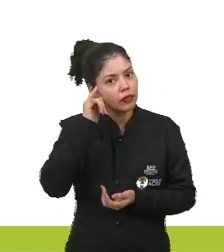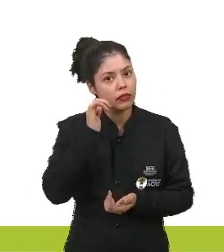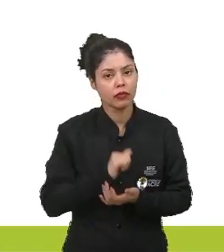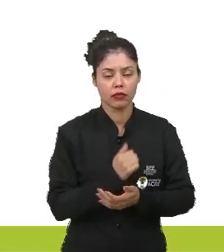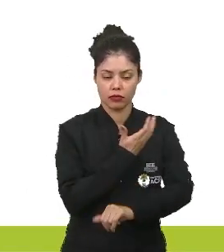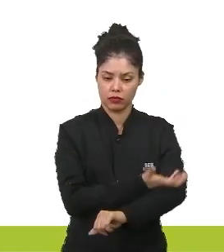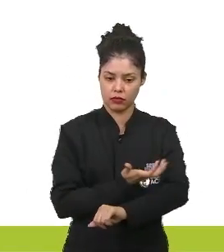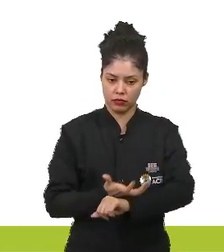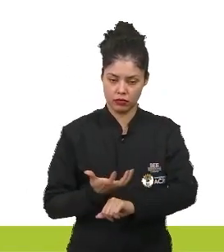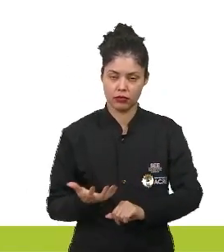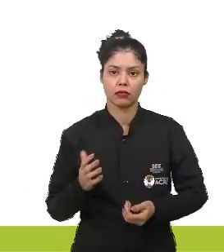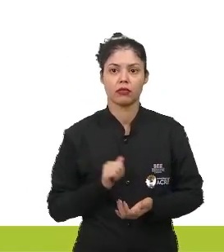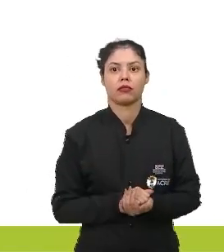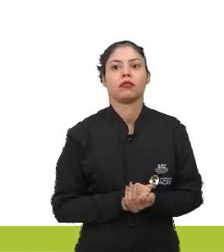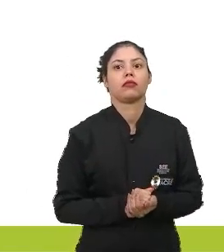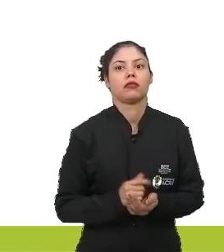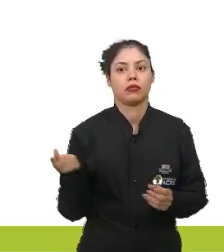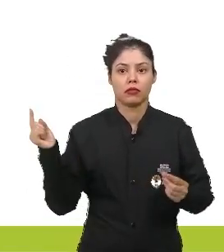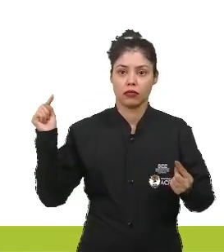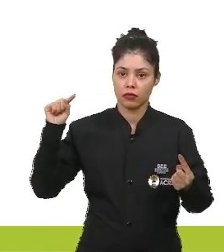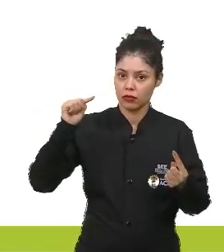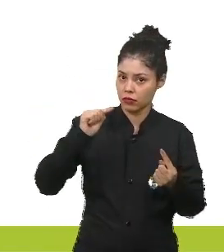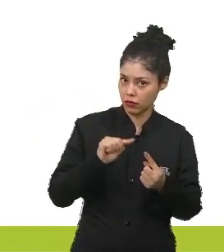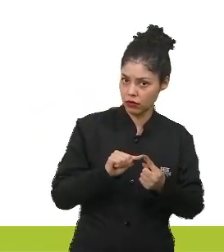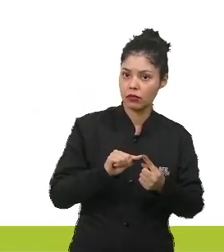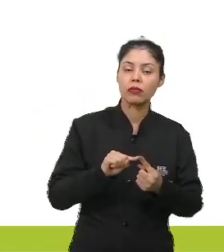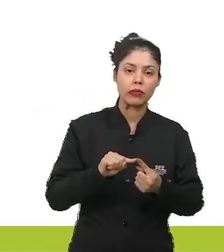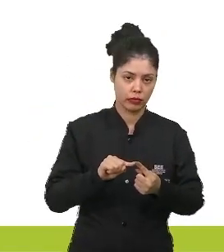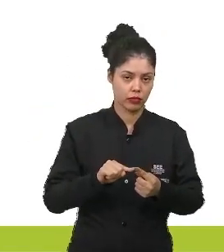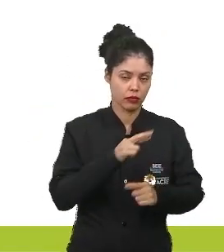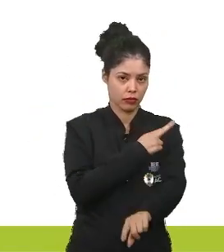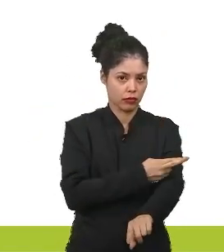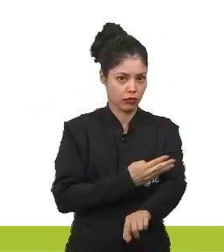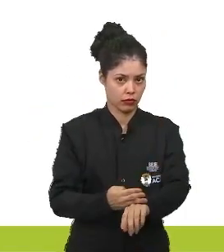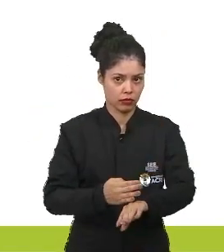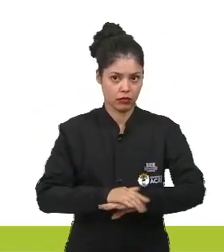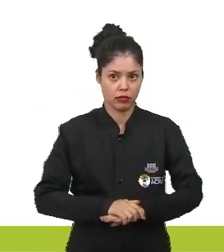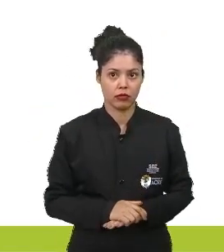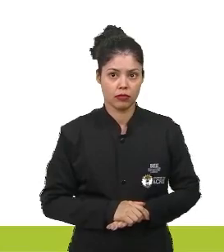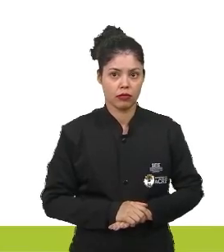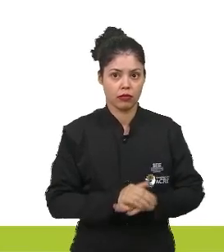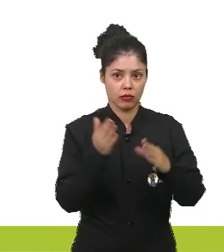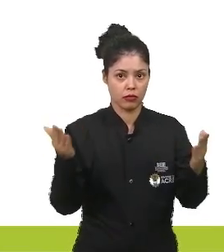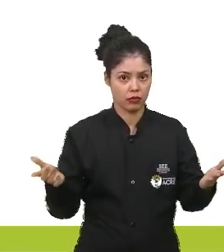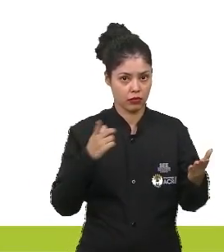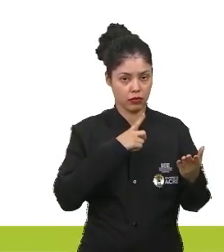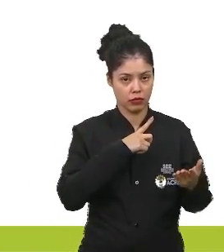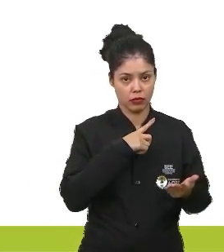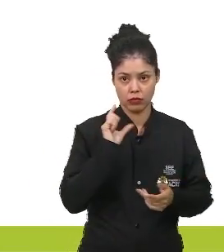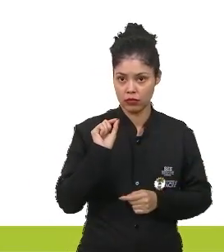a plantação, até porque isso aqui é bem próximo do entorno aqui de Rio Branco. Então nós temos aqui